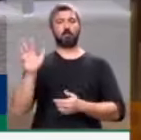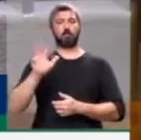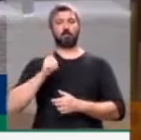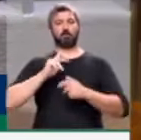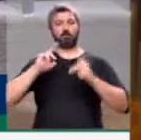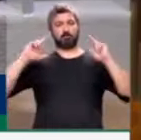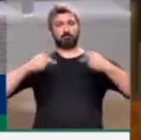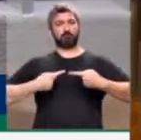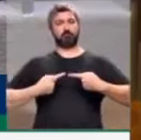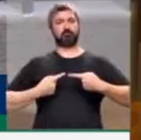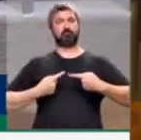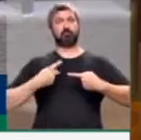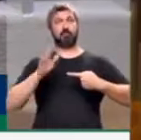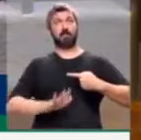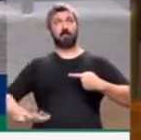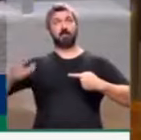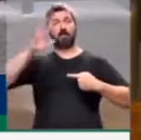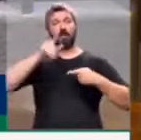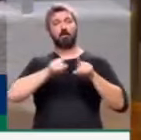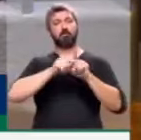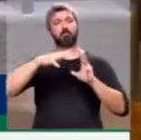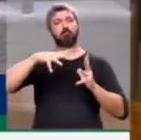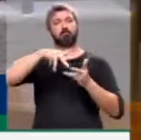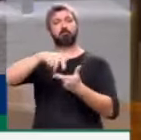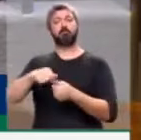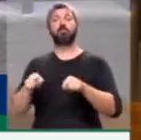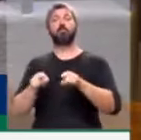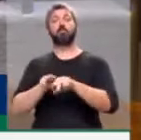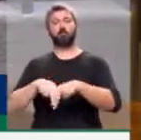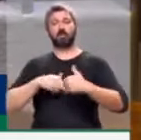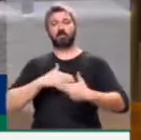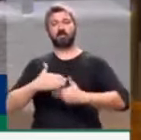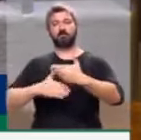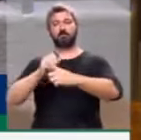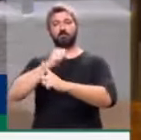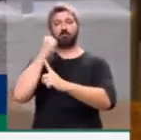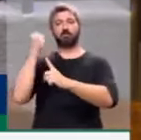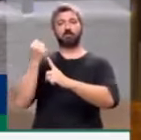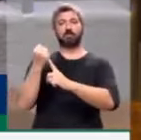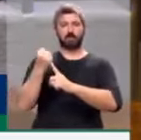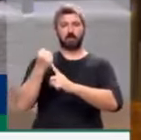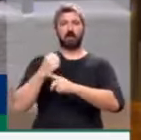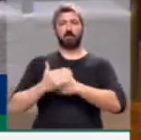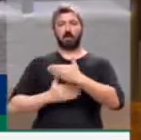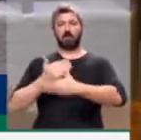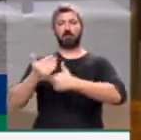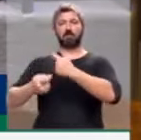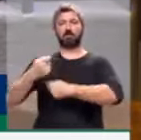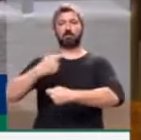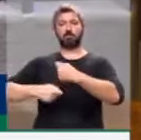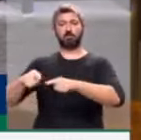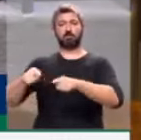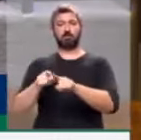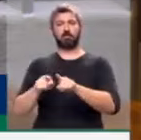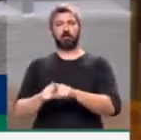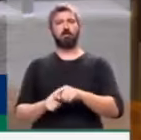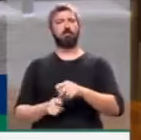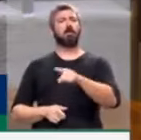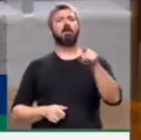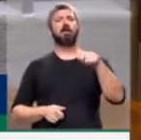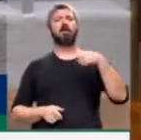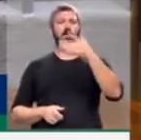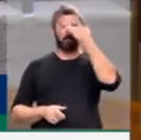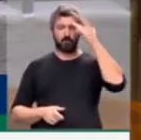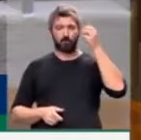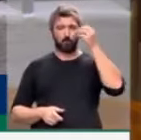reconhecido nacional e internacionalmente pelos seus avanços sociais e avanços econômicos. Quem não lembra dos